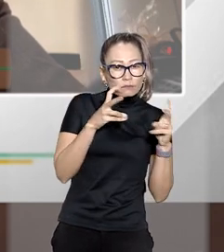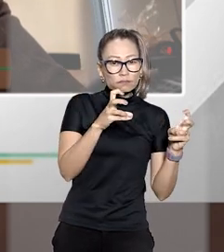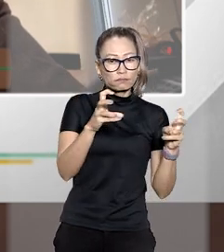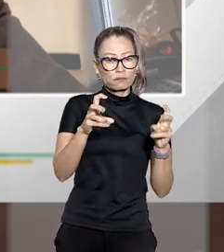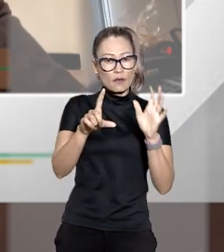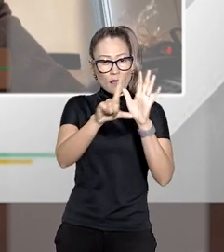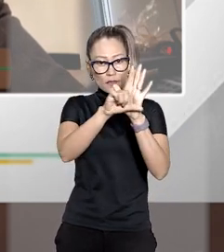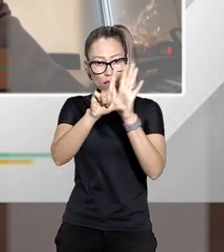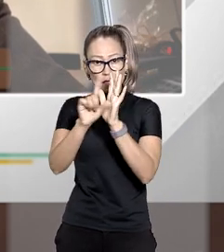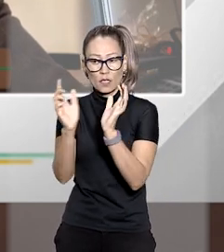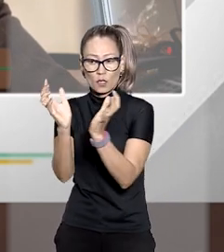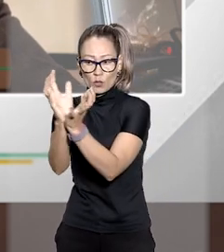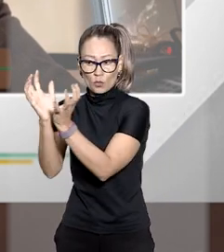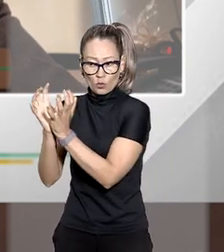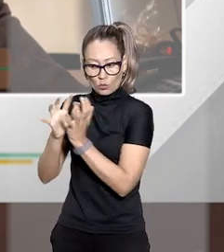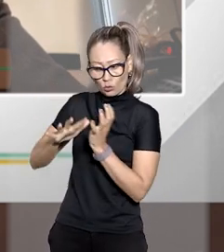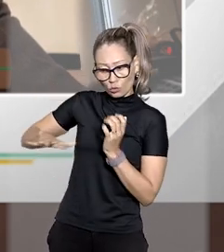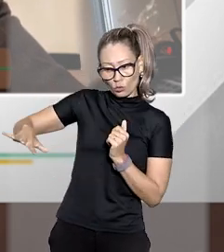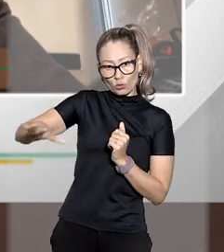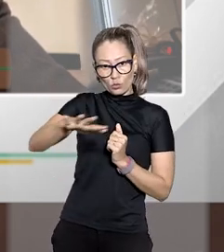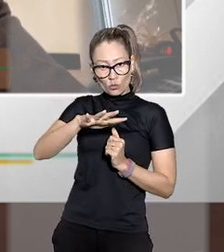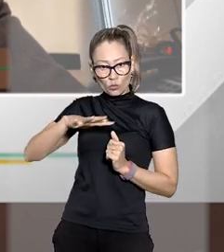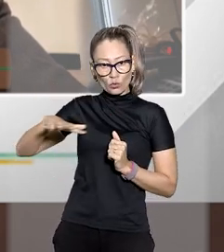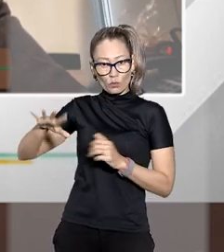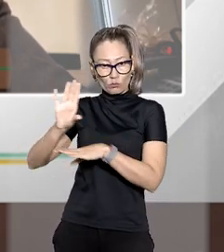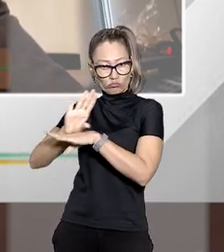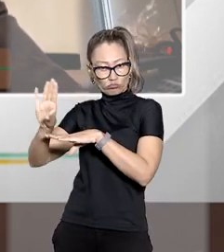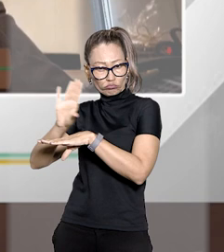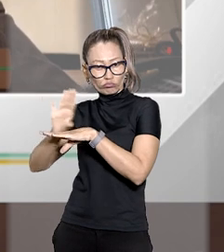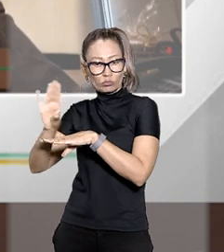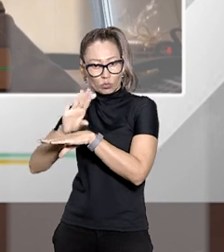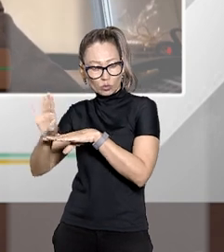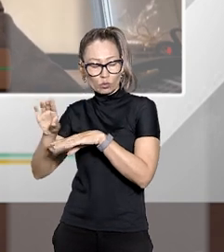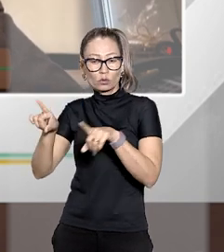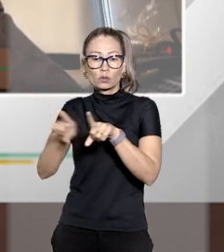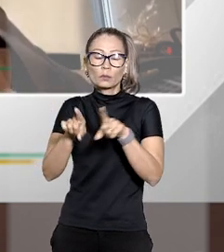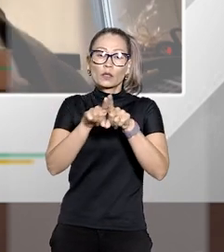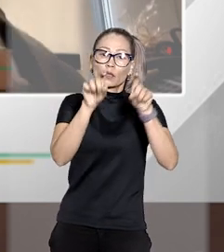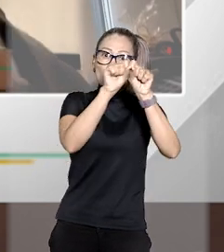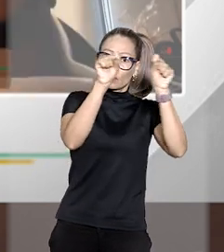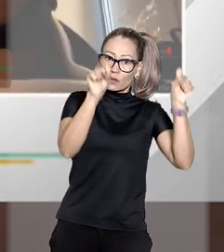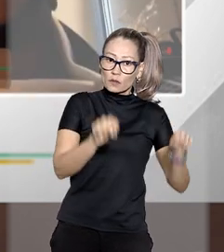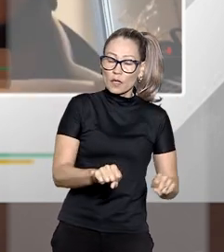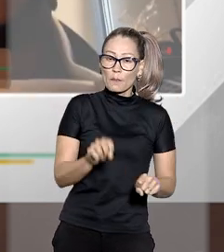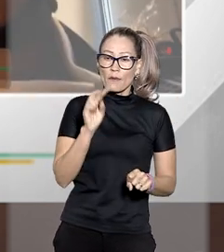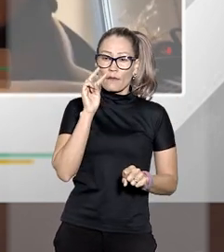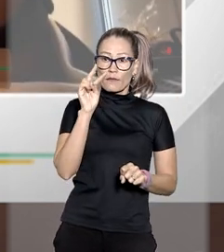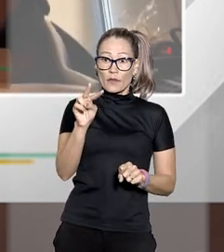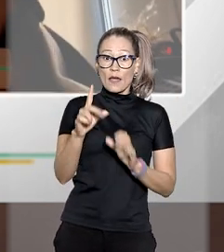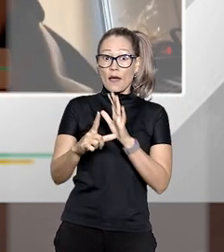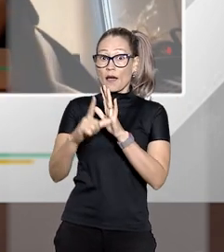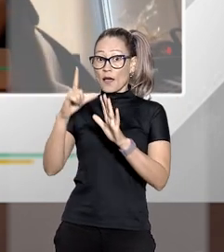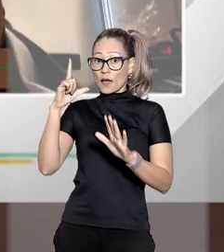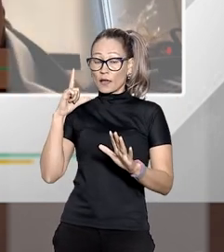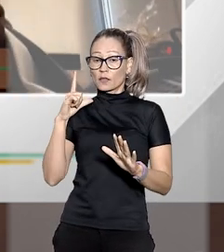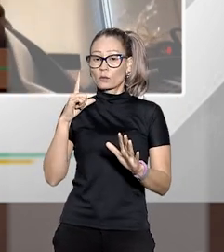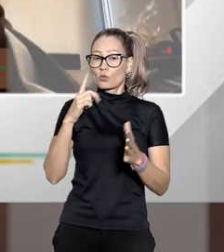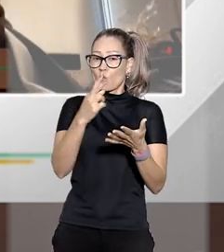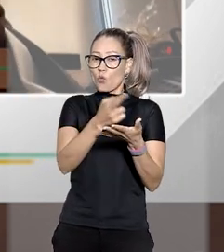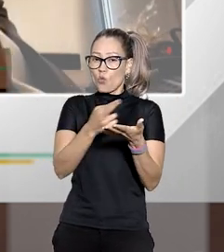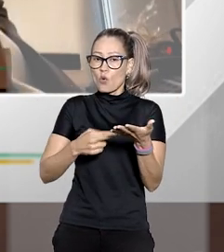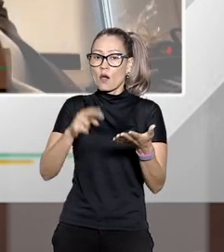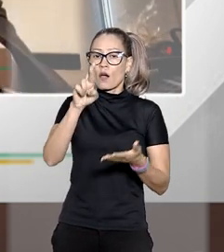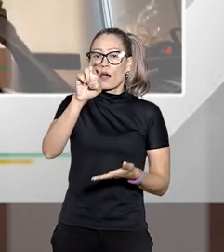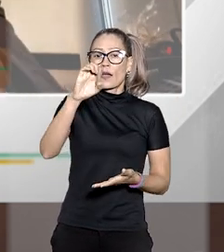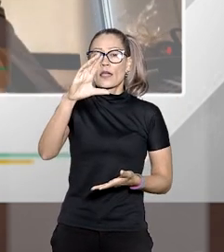legal das turmas recursais e o sistema prevê então um recurso e veja o